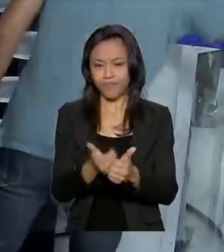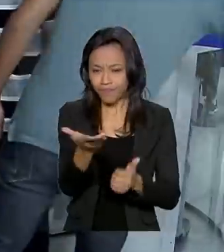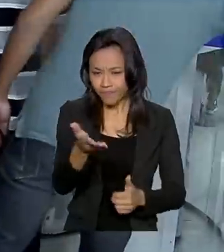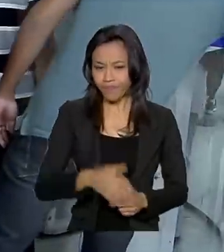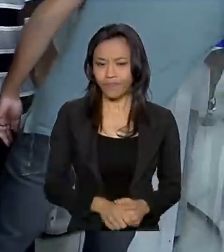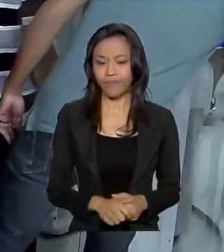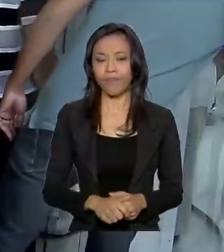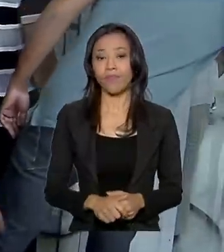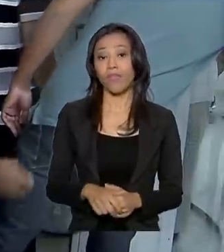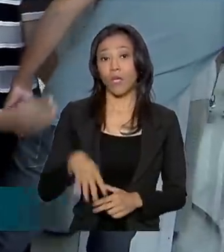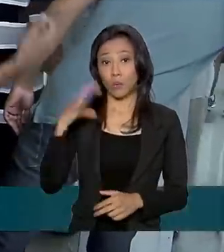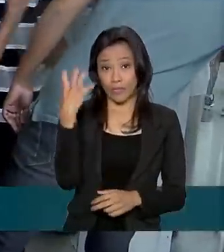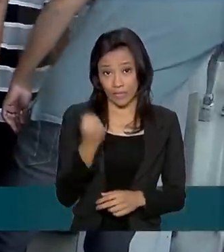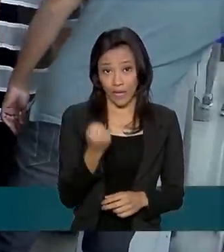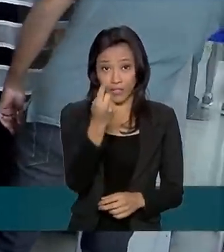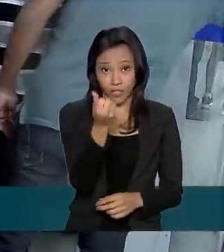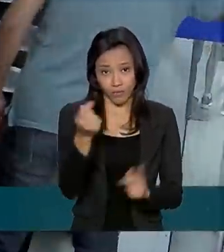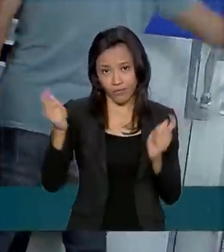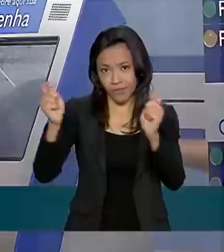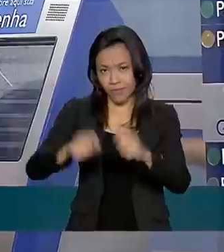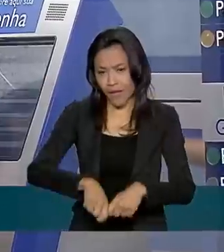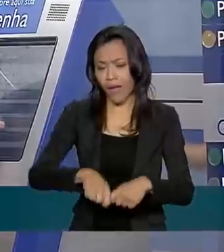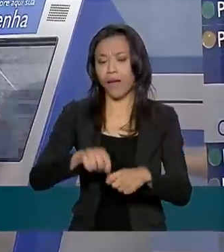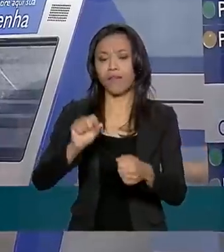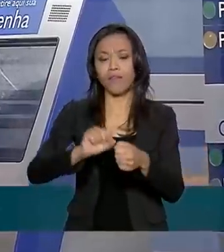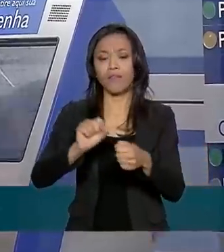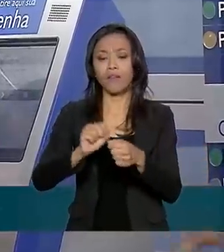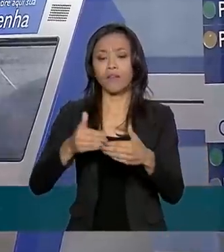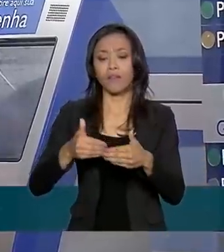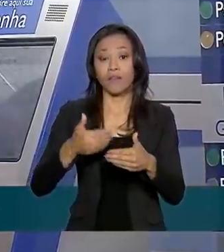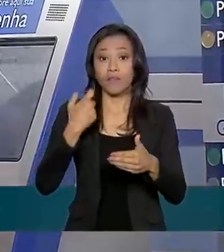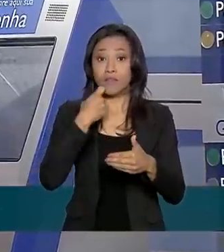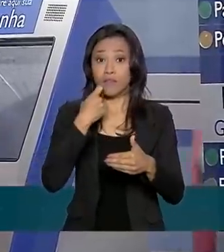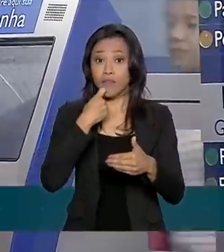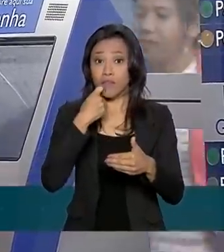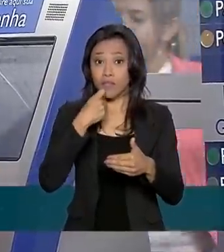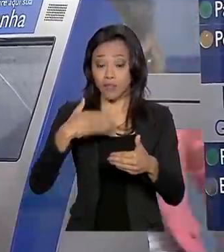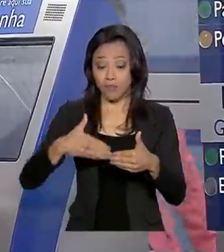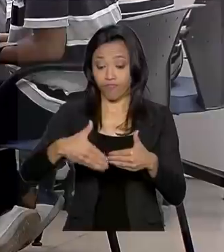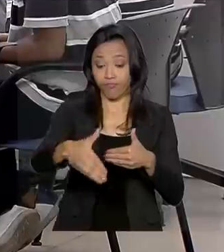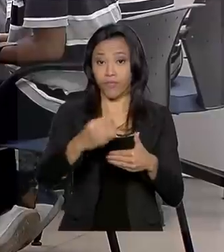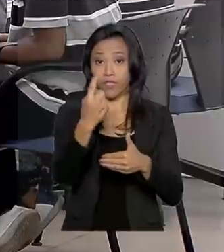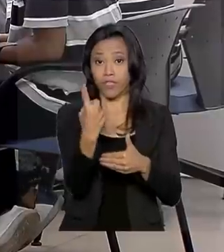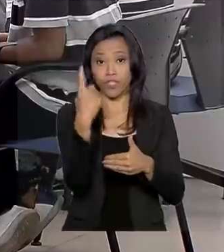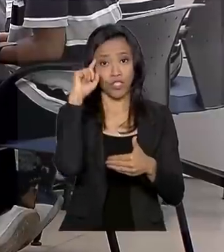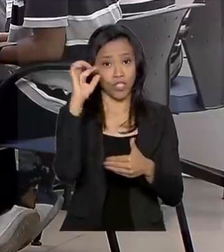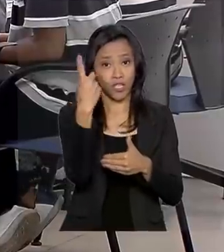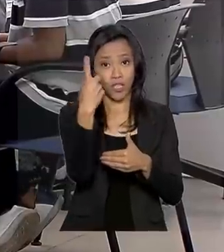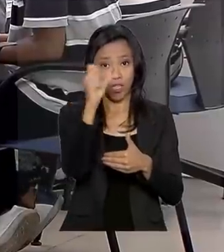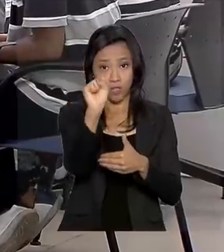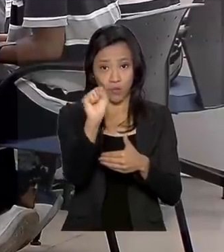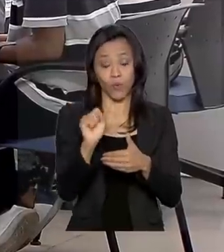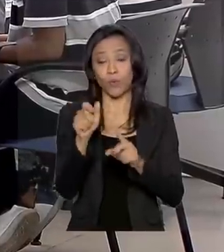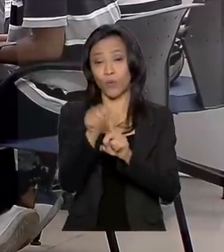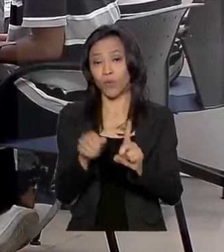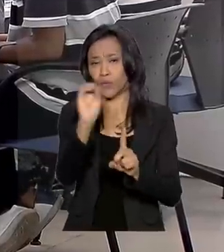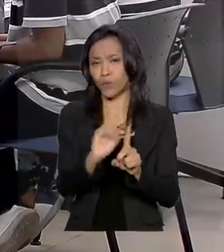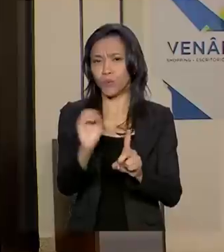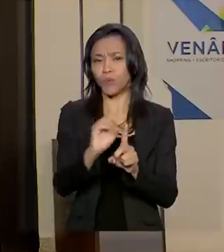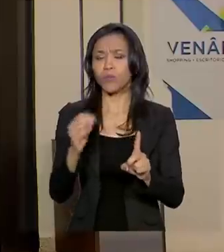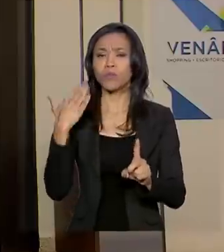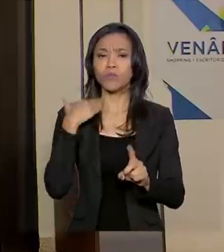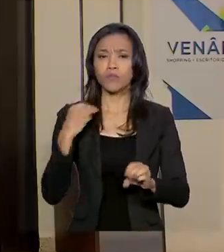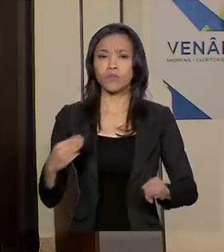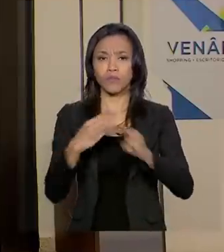Os saques já poderão ser feitos a partir desta sexta-feira, dia 18 de outubro, nas agências da Caixa em todo o país